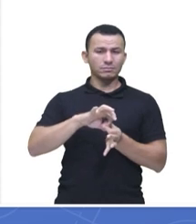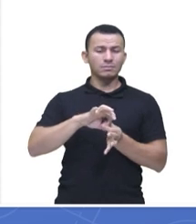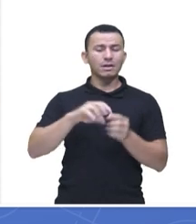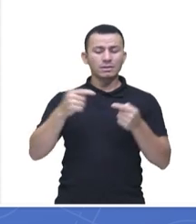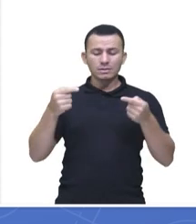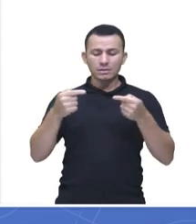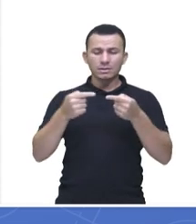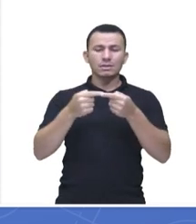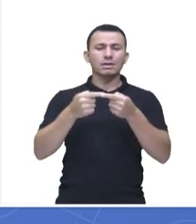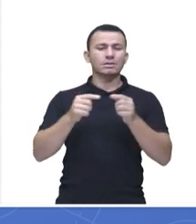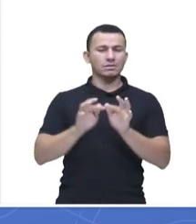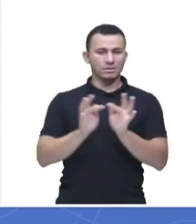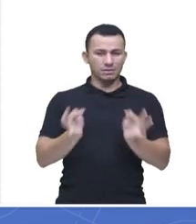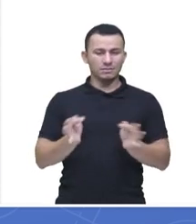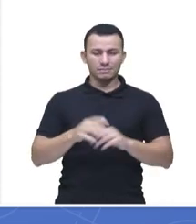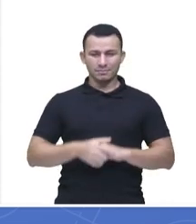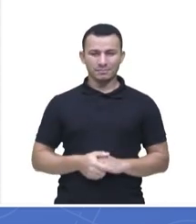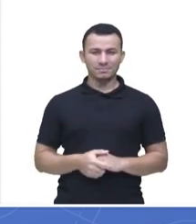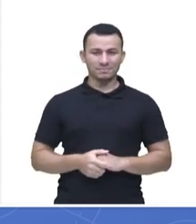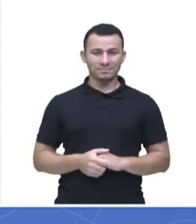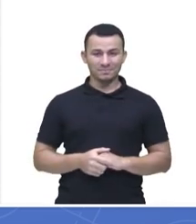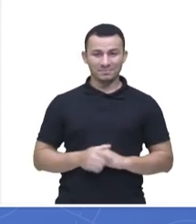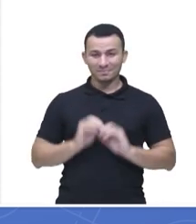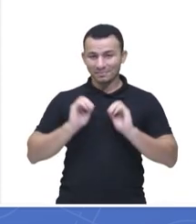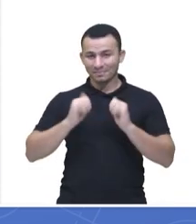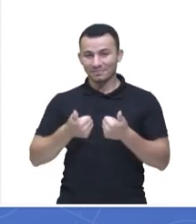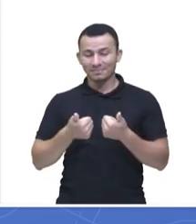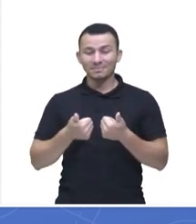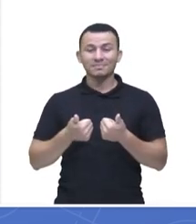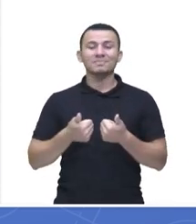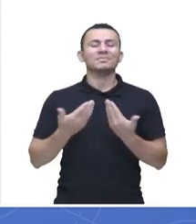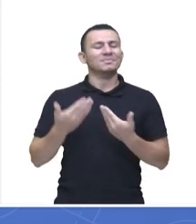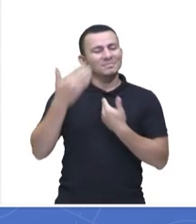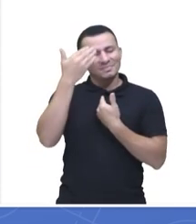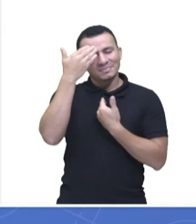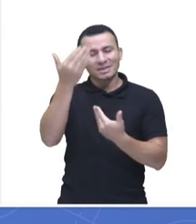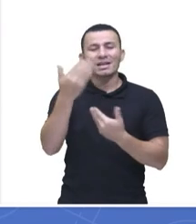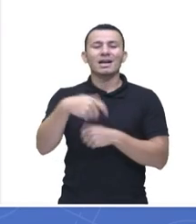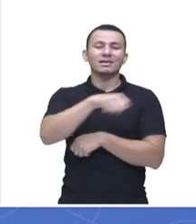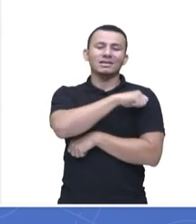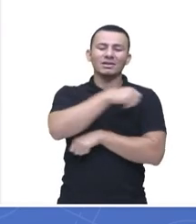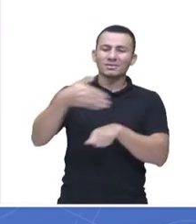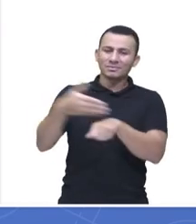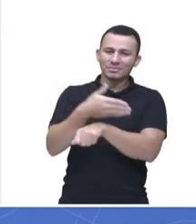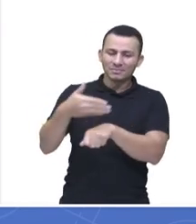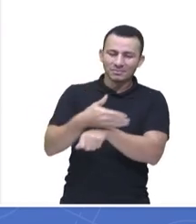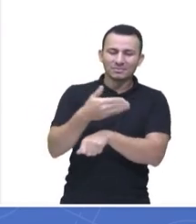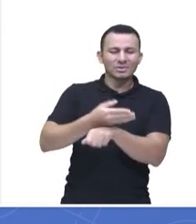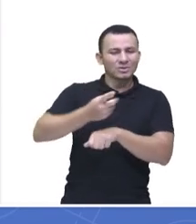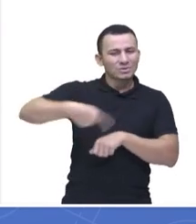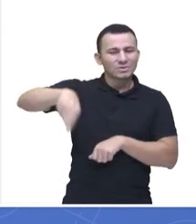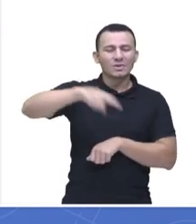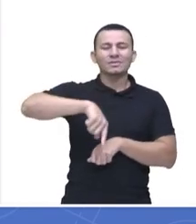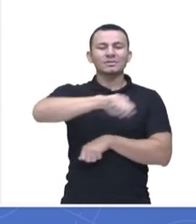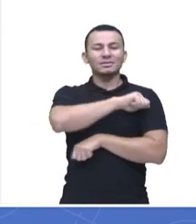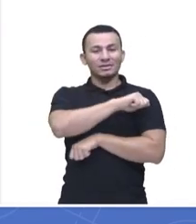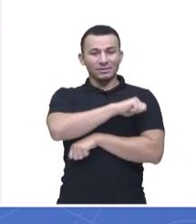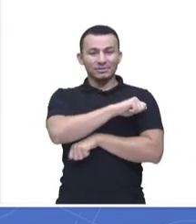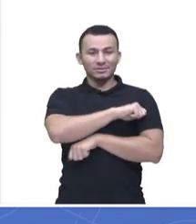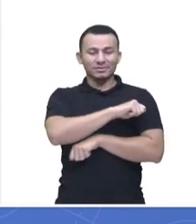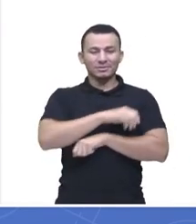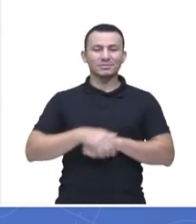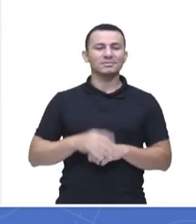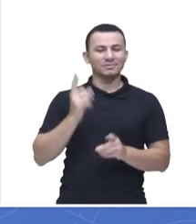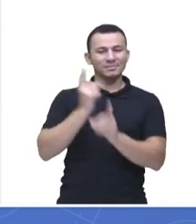ligações simples. tudo bem? Ó, valeu, obrigado pela participação de todos vocês, tá bom?